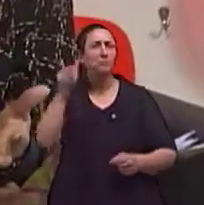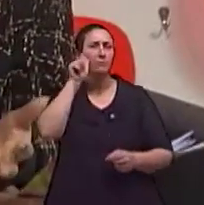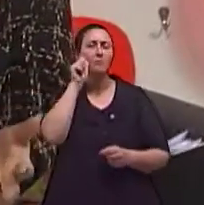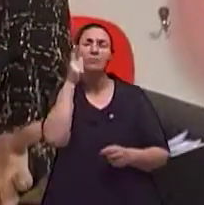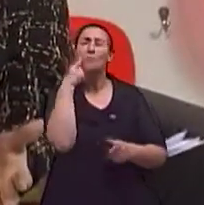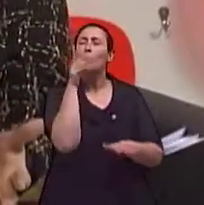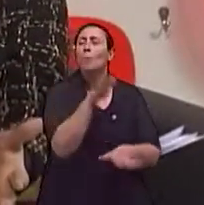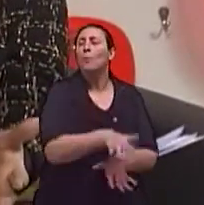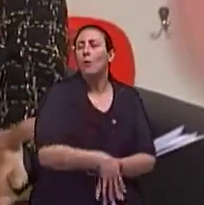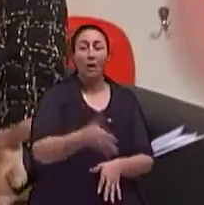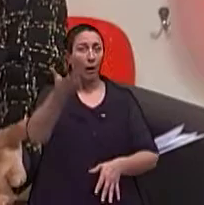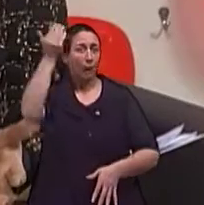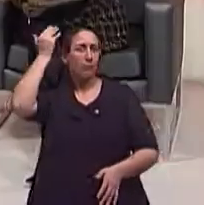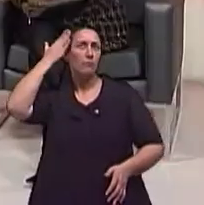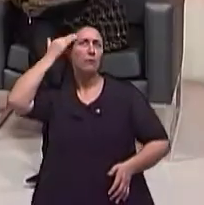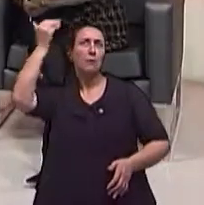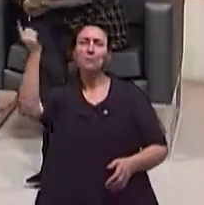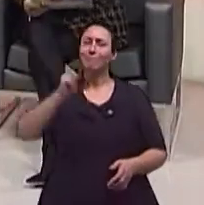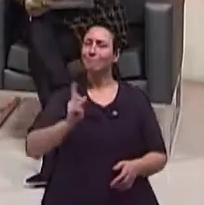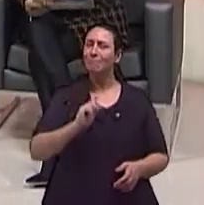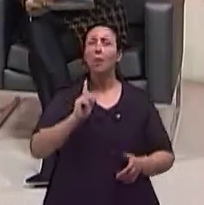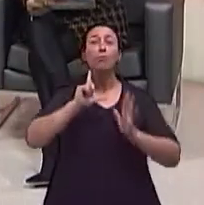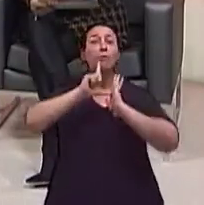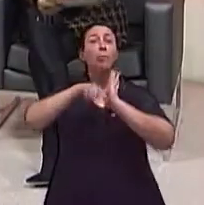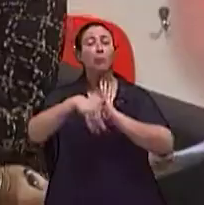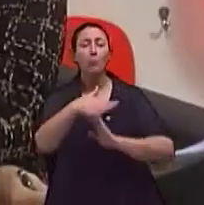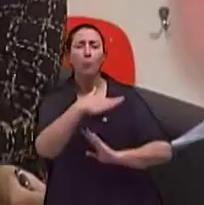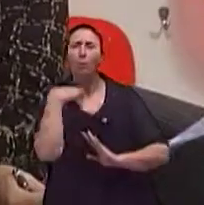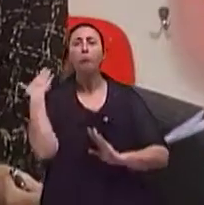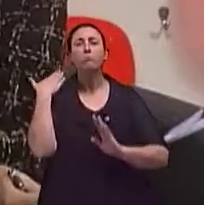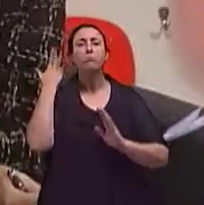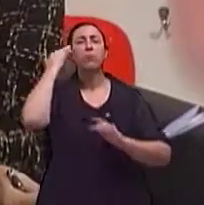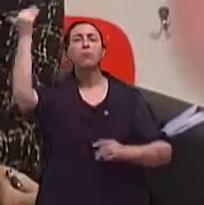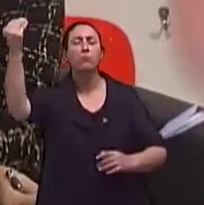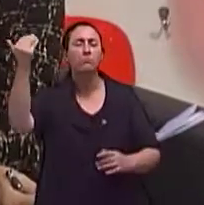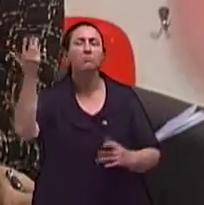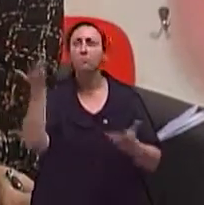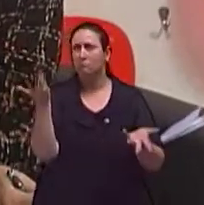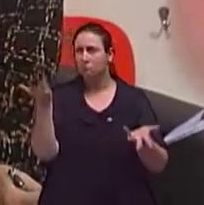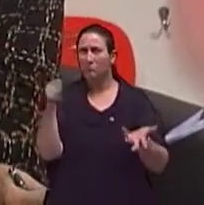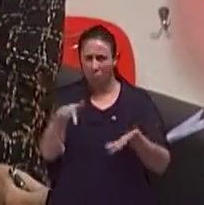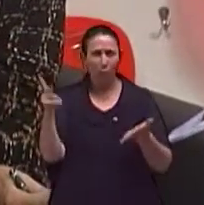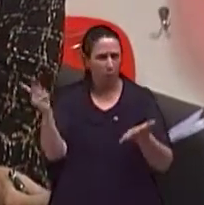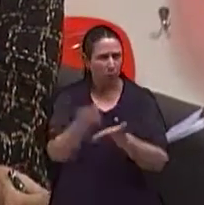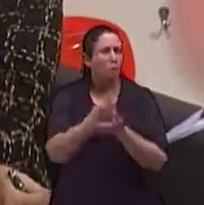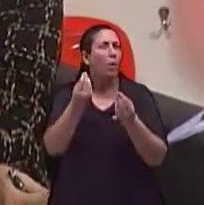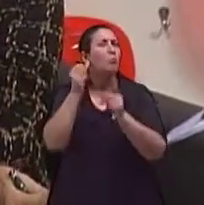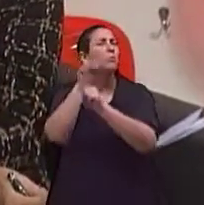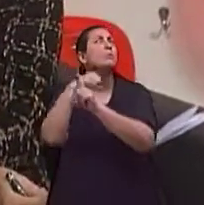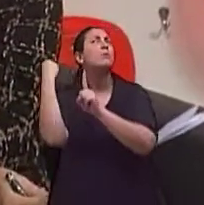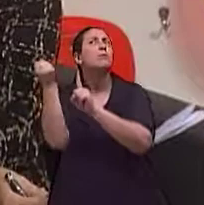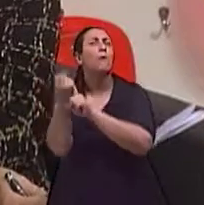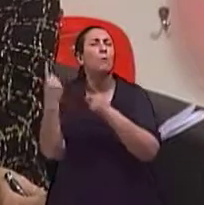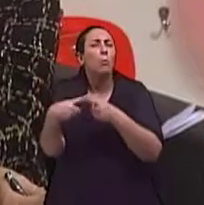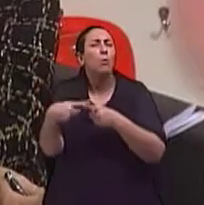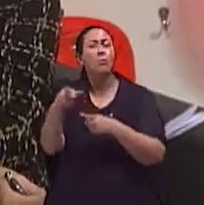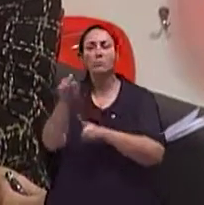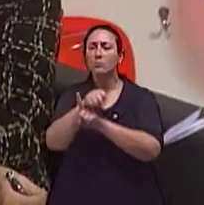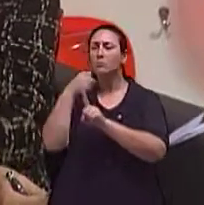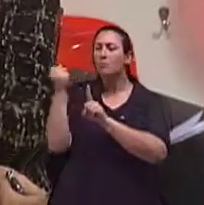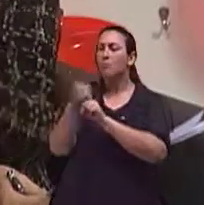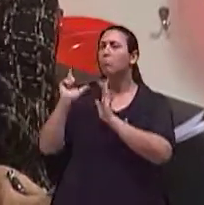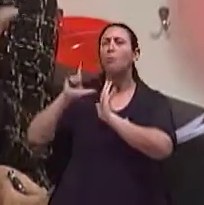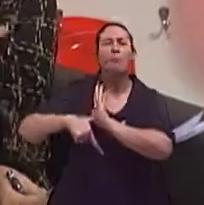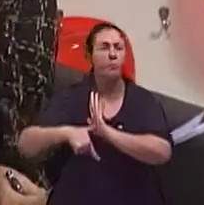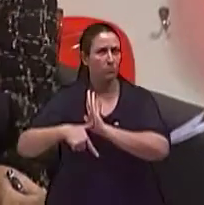a ela quando ela morreu. Eu queria que falasse um pouquinho disso, psicológico da sociedade e da pessoa, né?